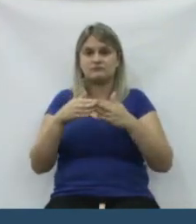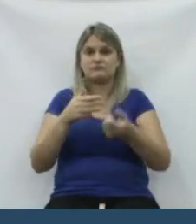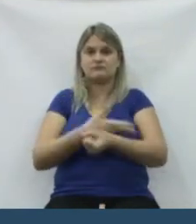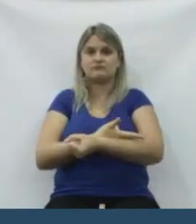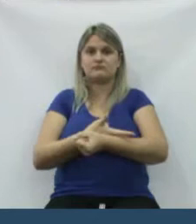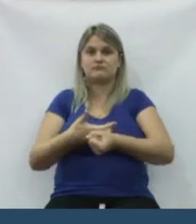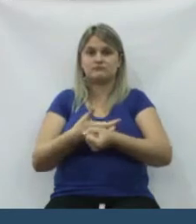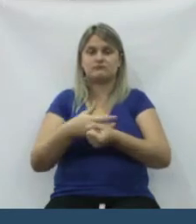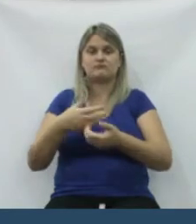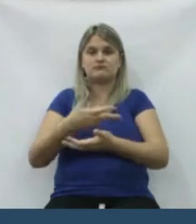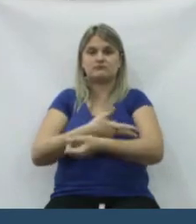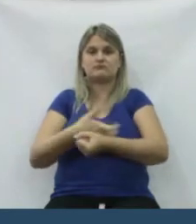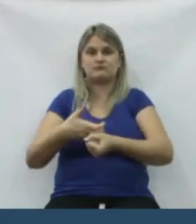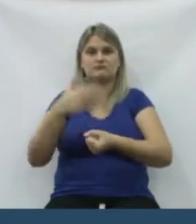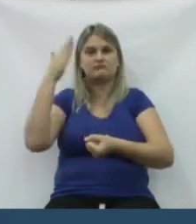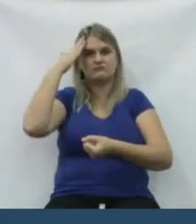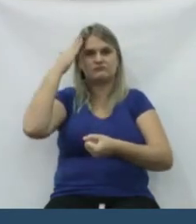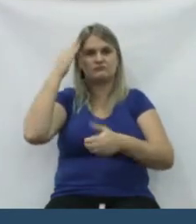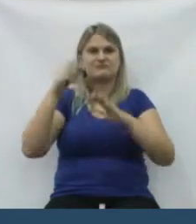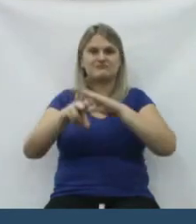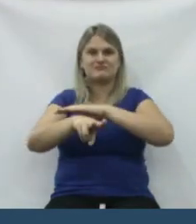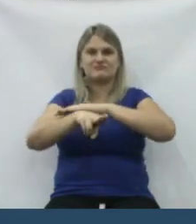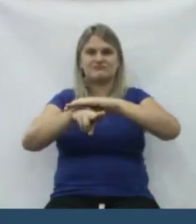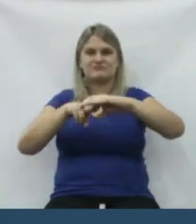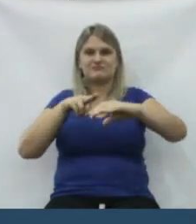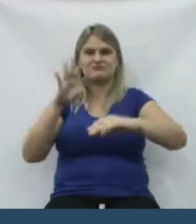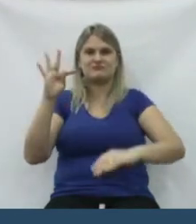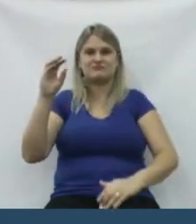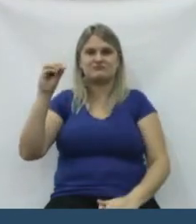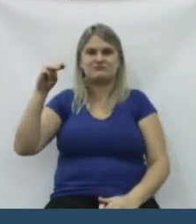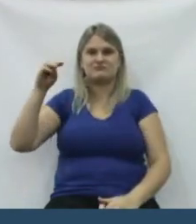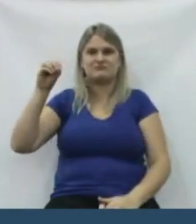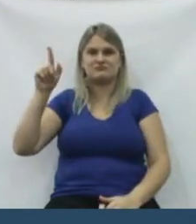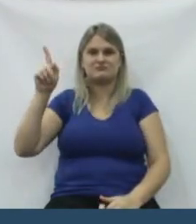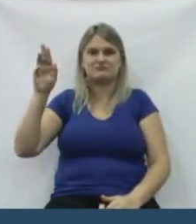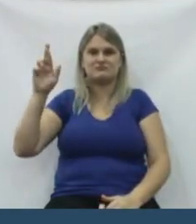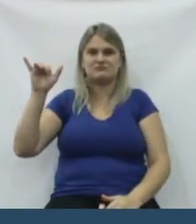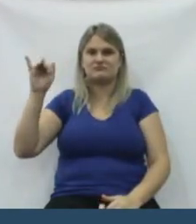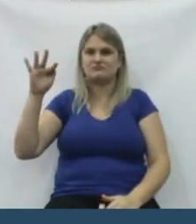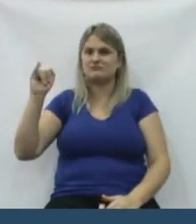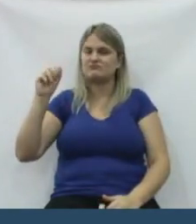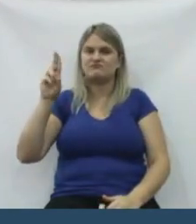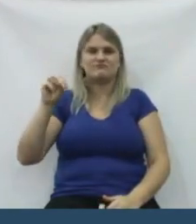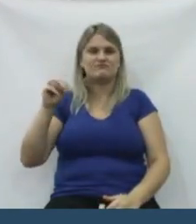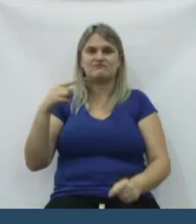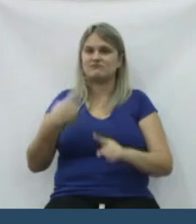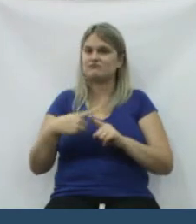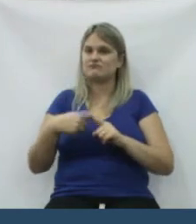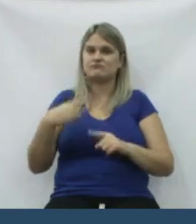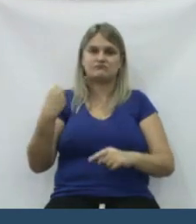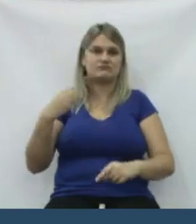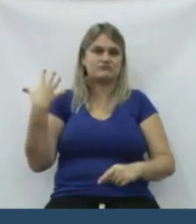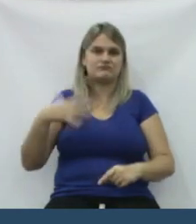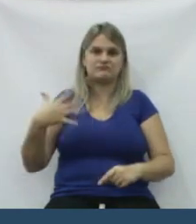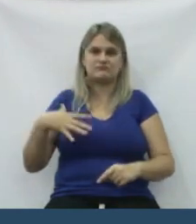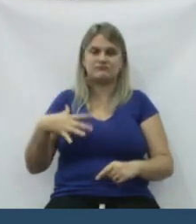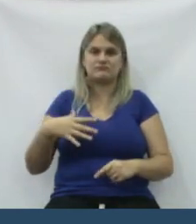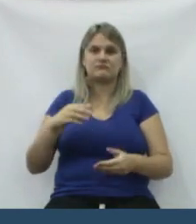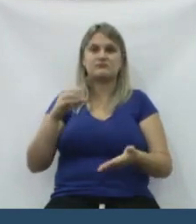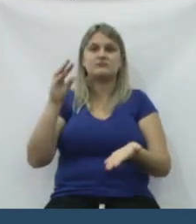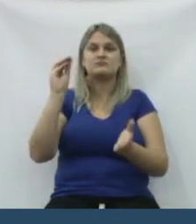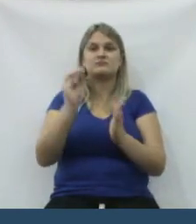tomografia. Aí acabou de uma vez o tratamento. Porque daí ele vai